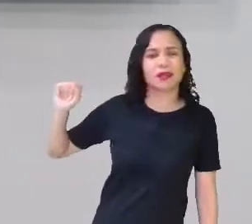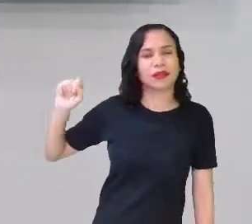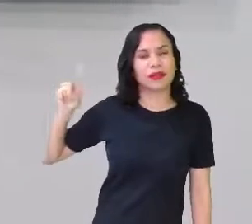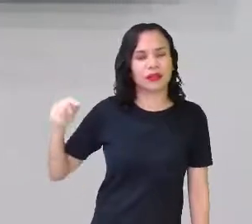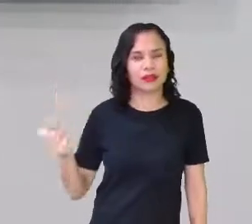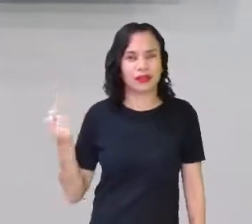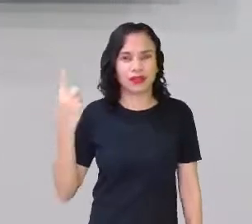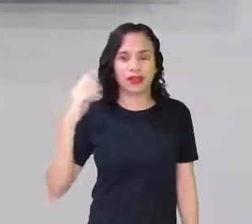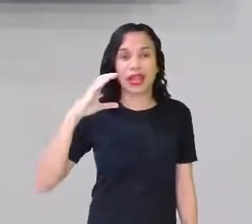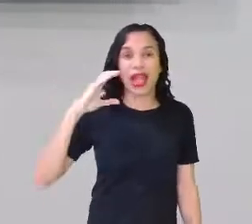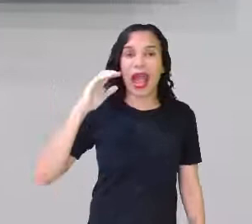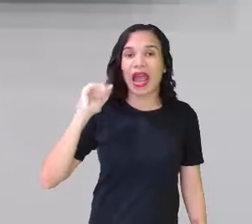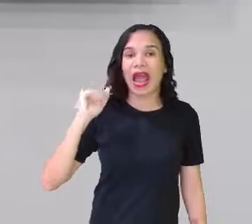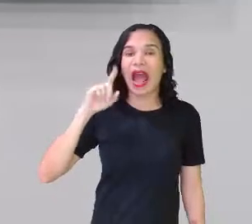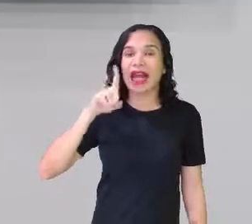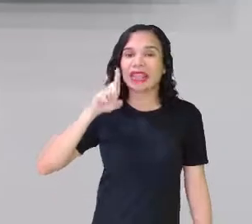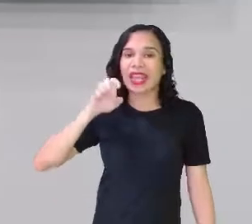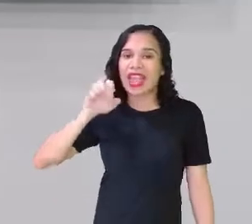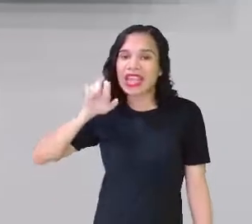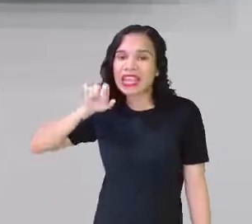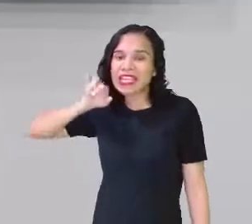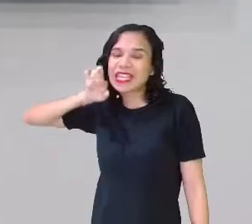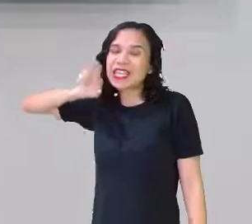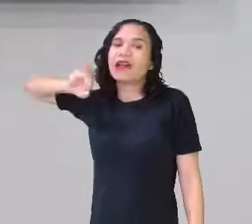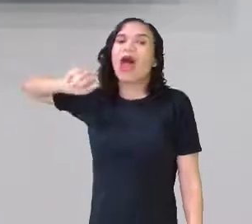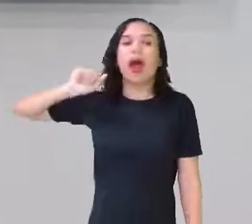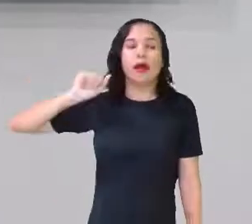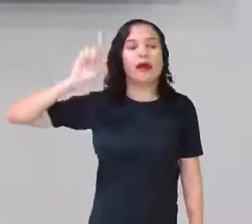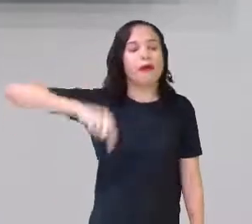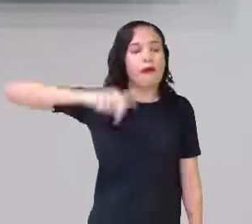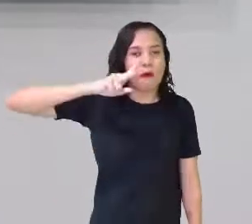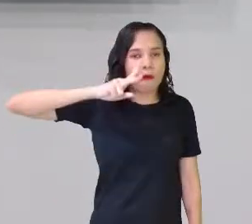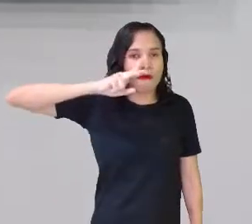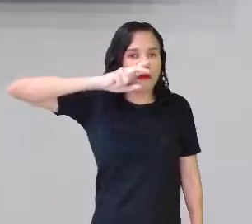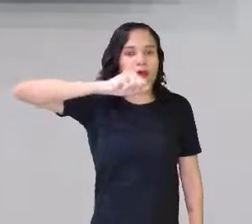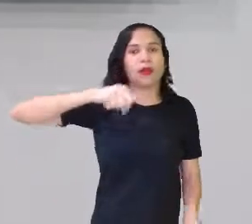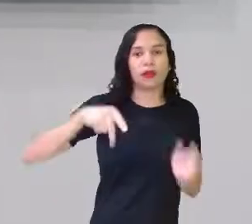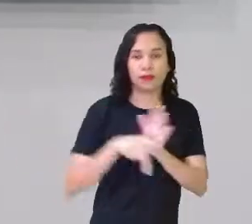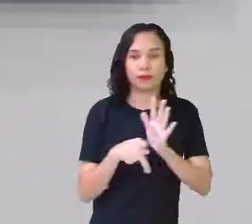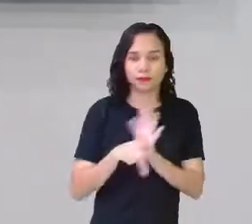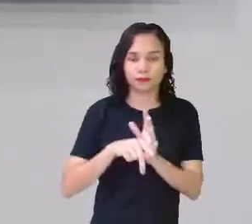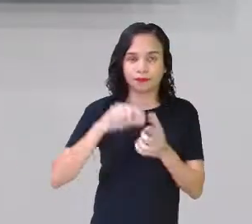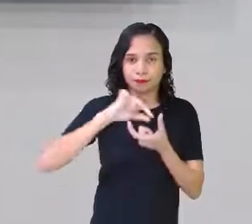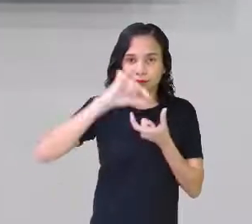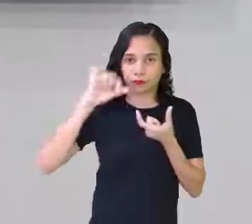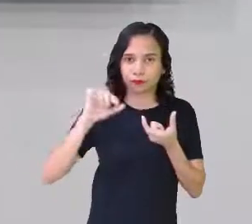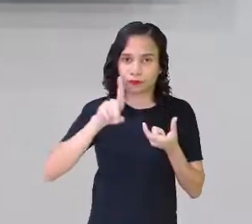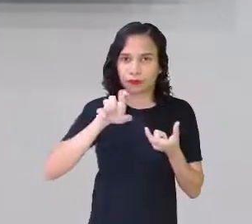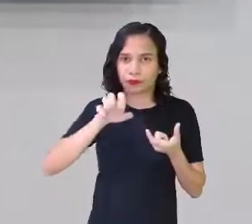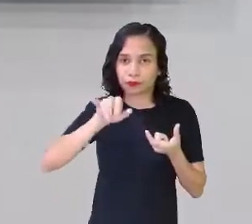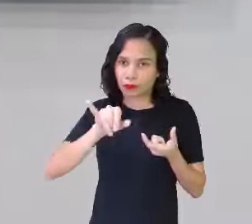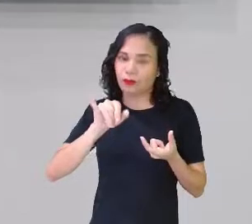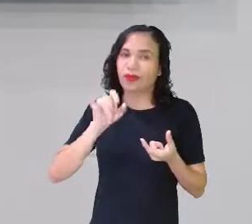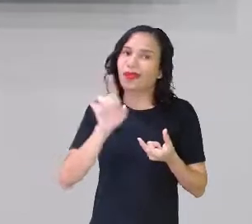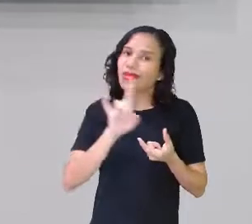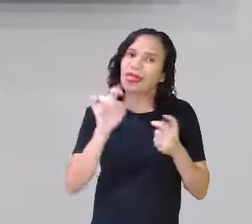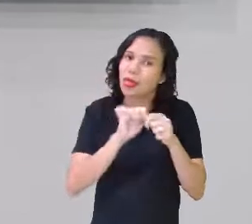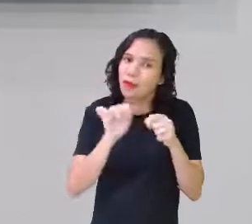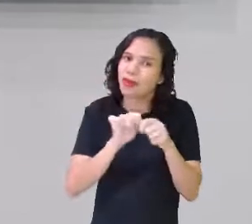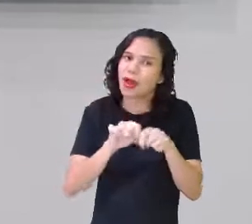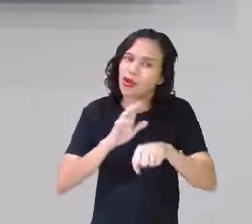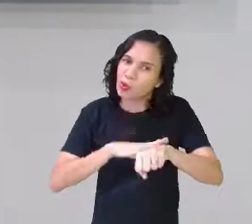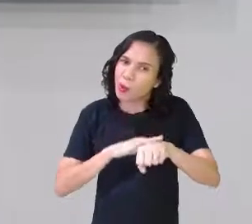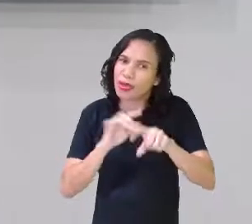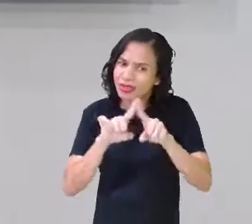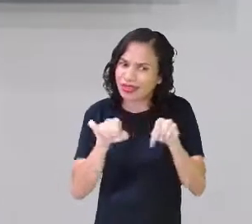Então, cadeira. É a sílaba mais forte, é a sílaba dei. Beleza? Agora, não faz isso na hora da tua